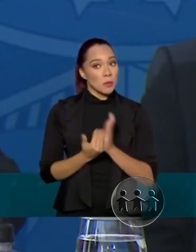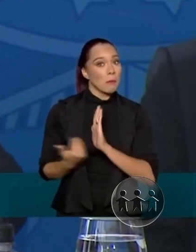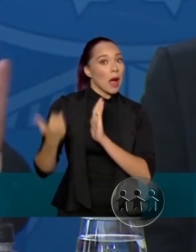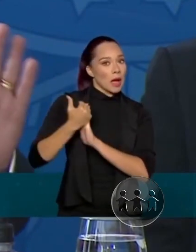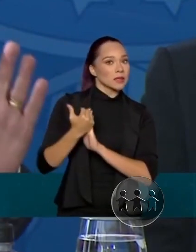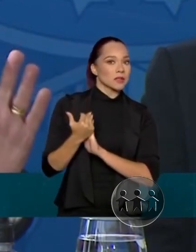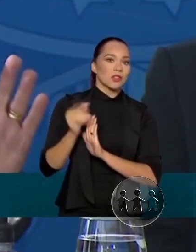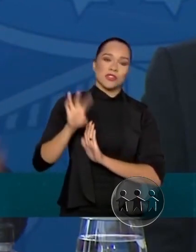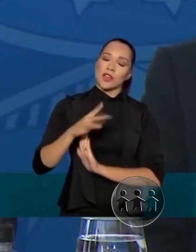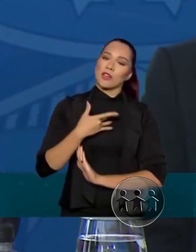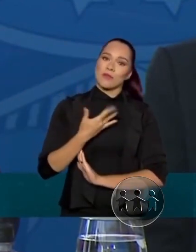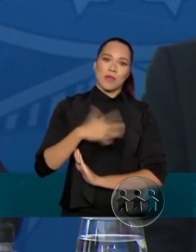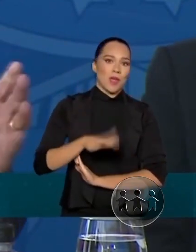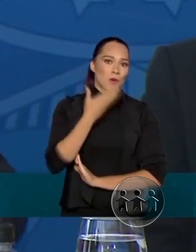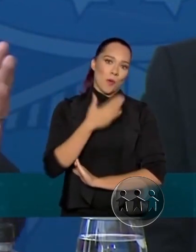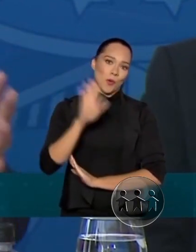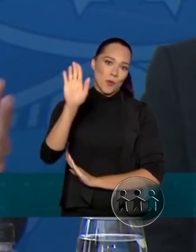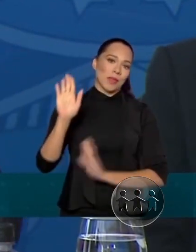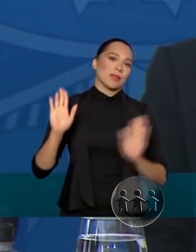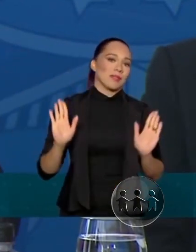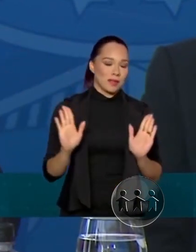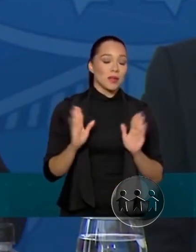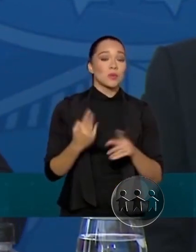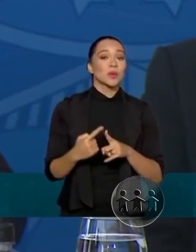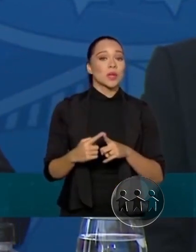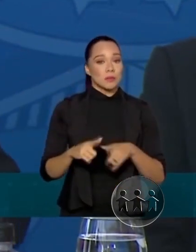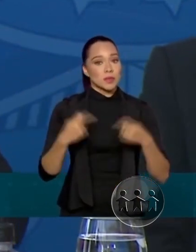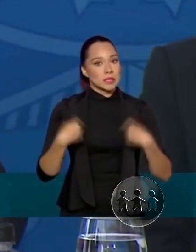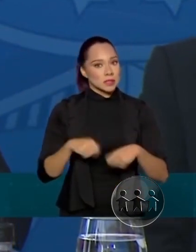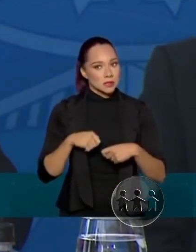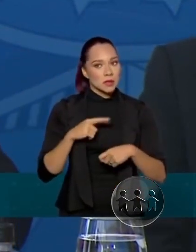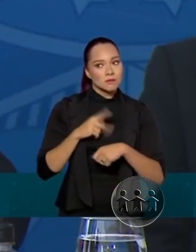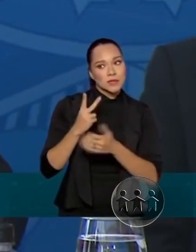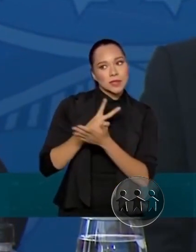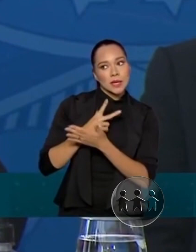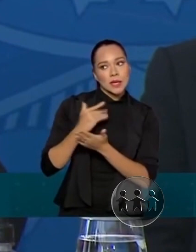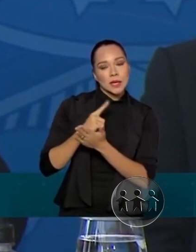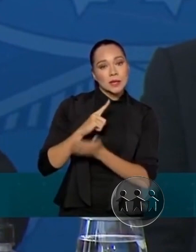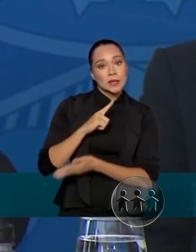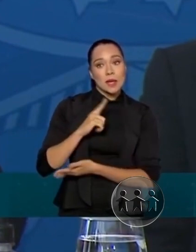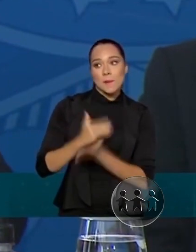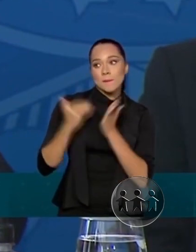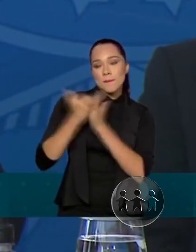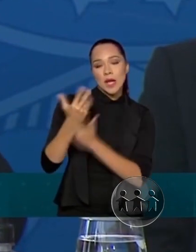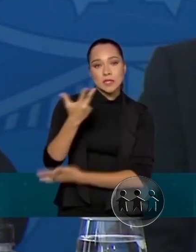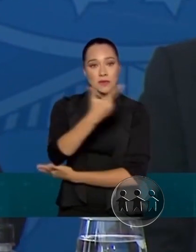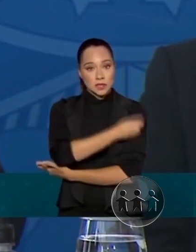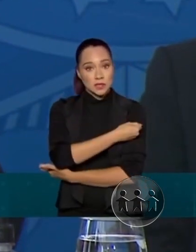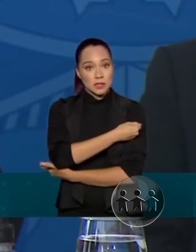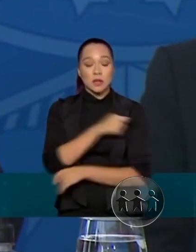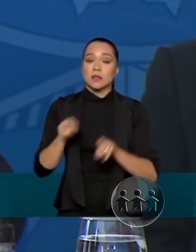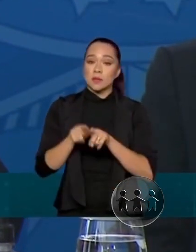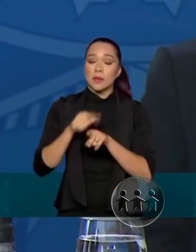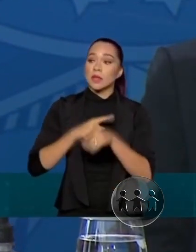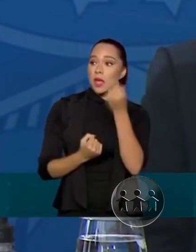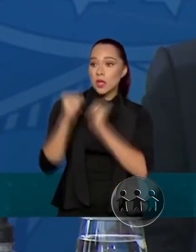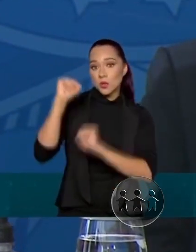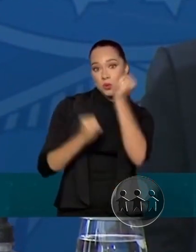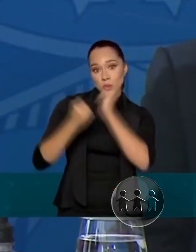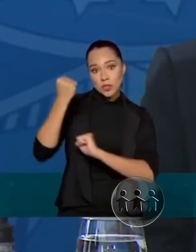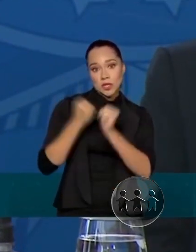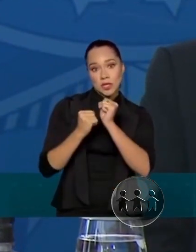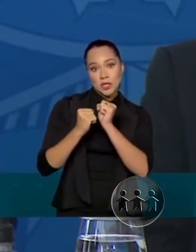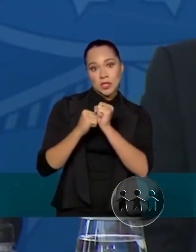ainda mais. Não quero me comprometer porque precisamos buscar mais vacinas. E nós temos a indústria de vacinas